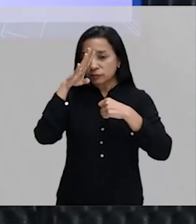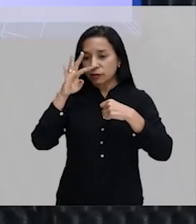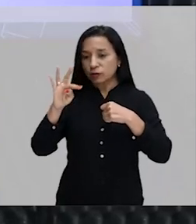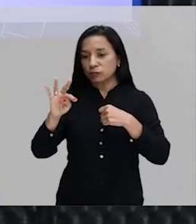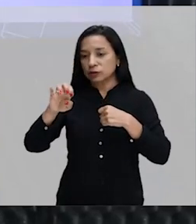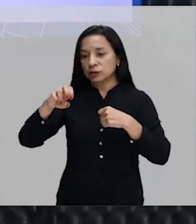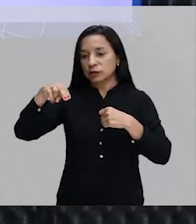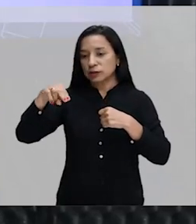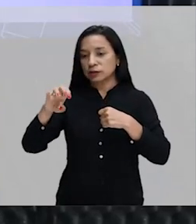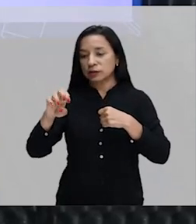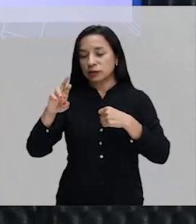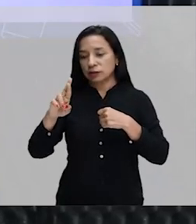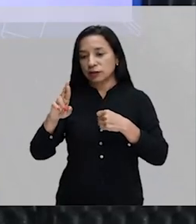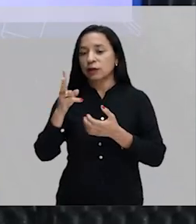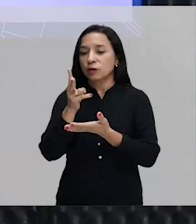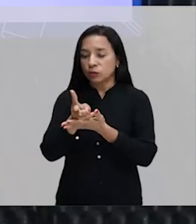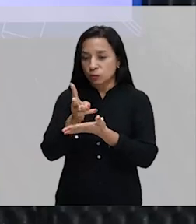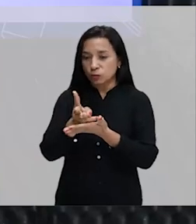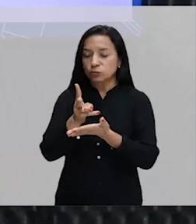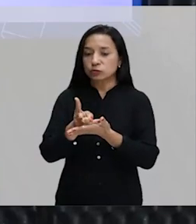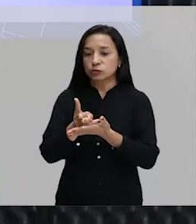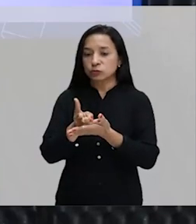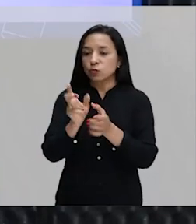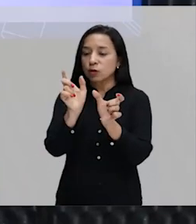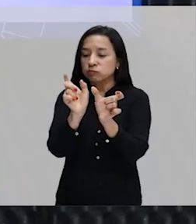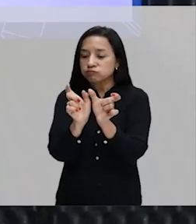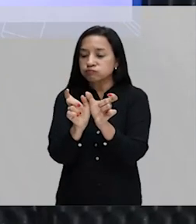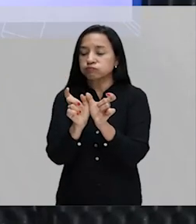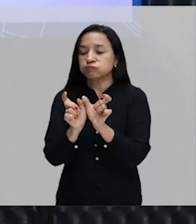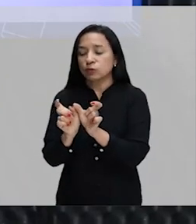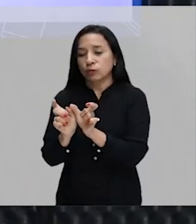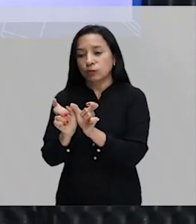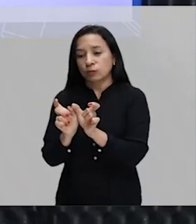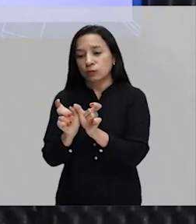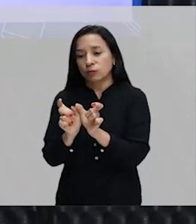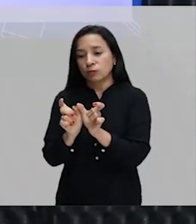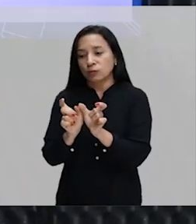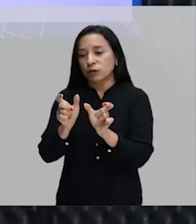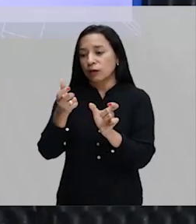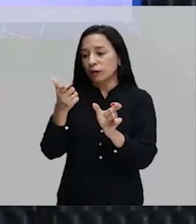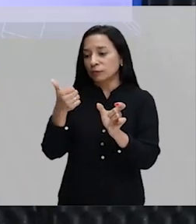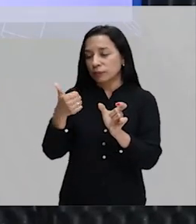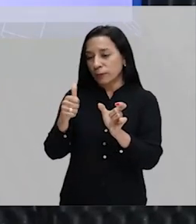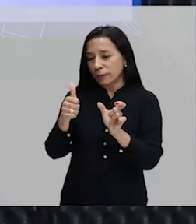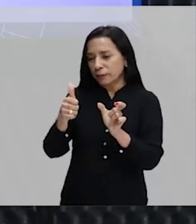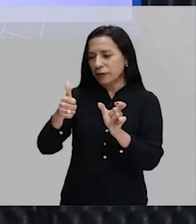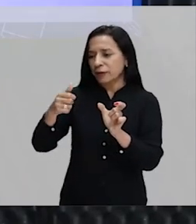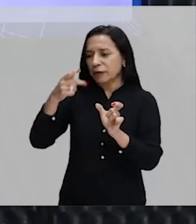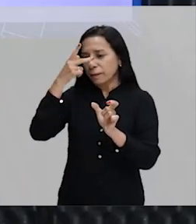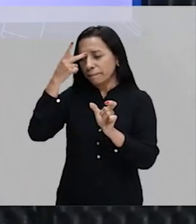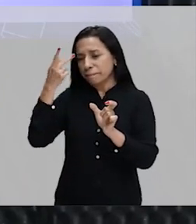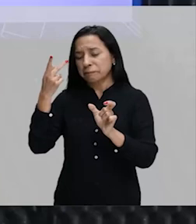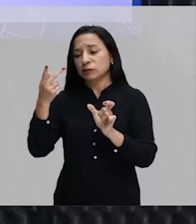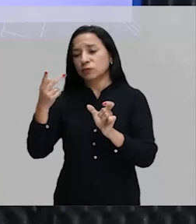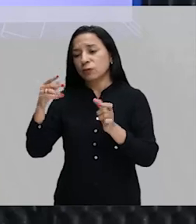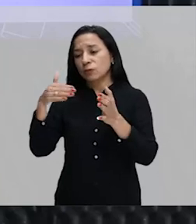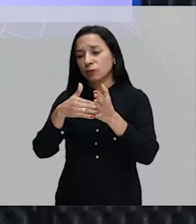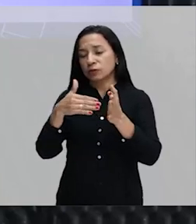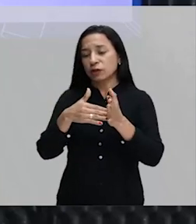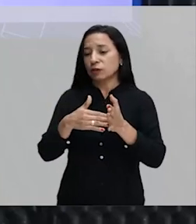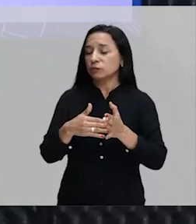tener ele permanece da mesma forma da primeira pessoa até a última tenido